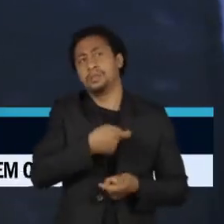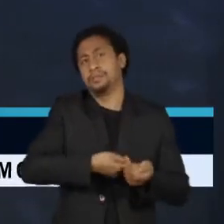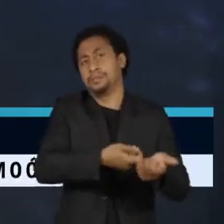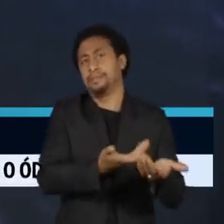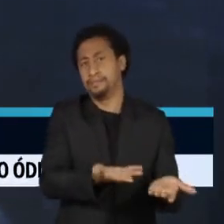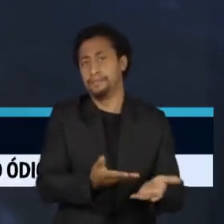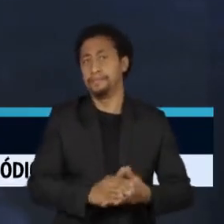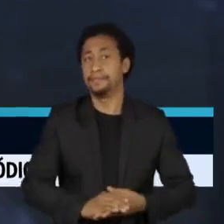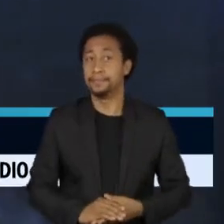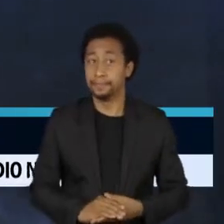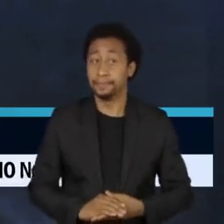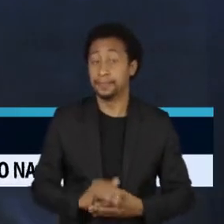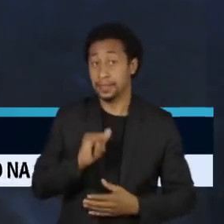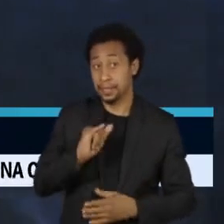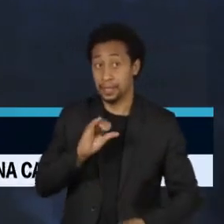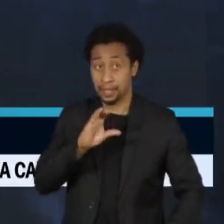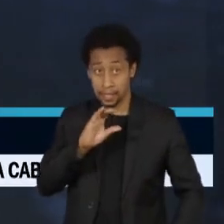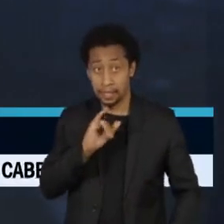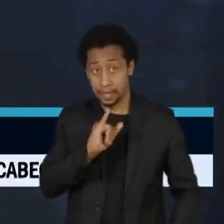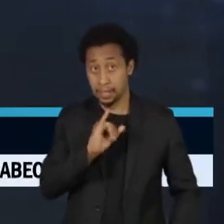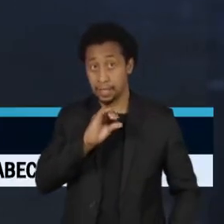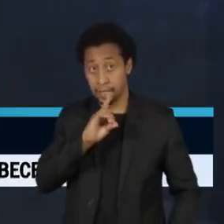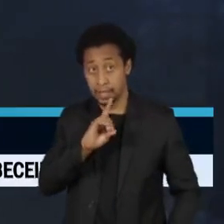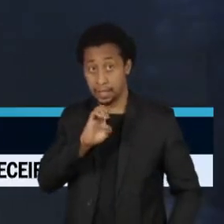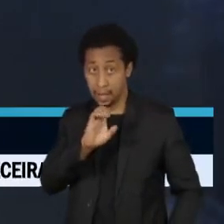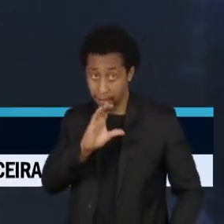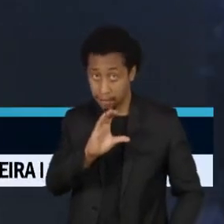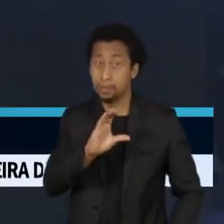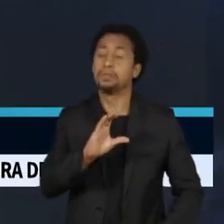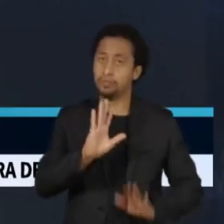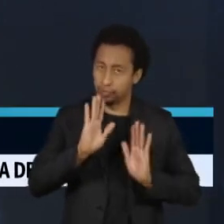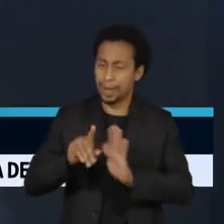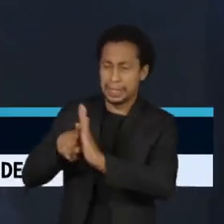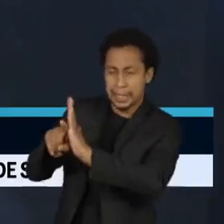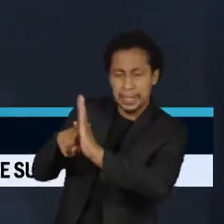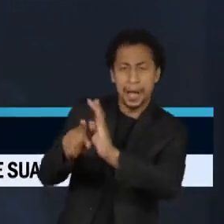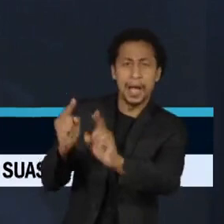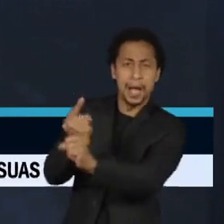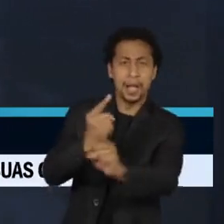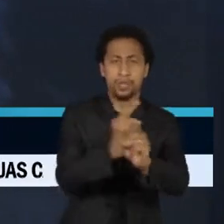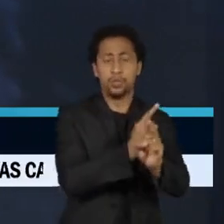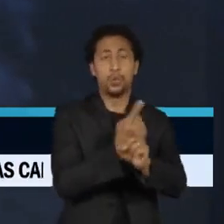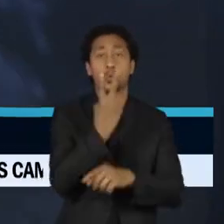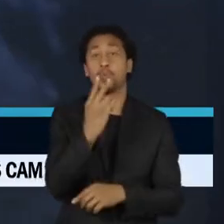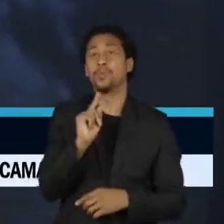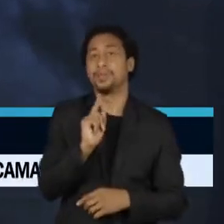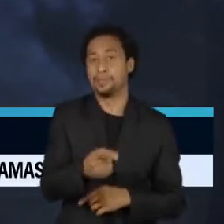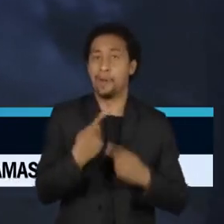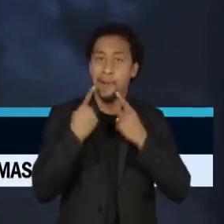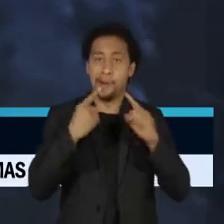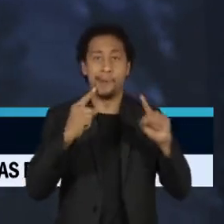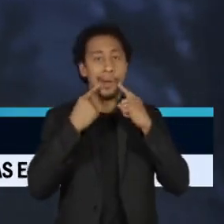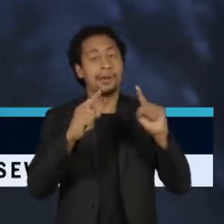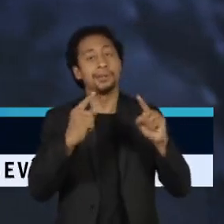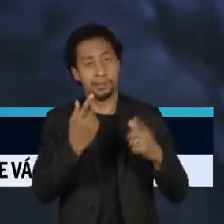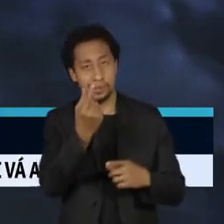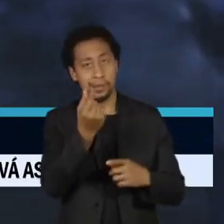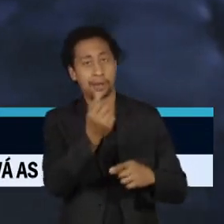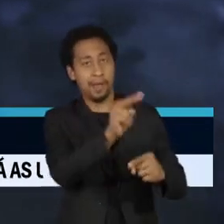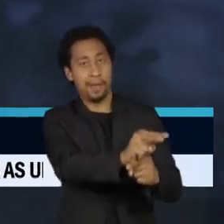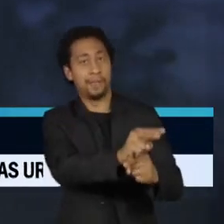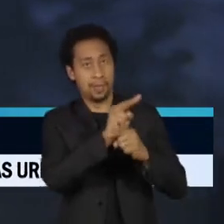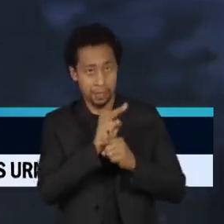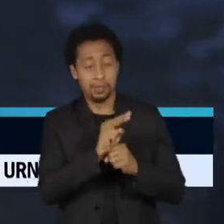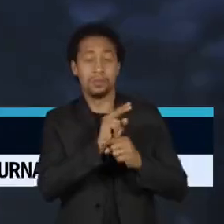O IDEC, Instituto de Defesa do Consumidor, já rastreou mais de 2 mil queixas em relação ao empréstimo consignado com